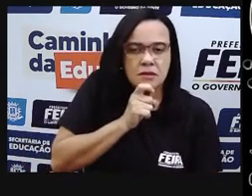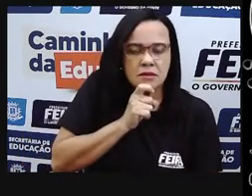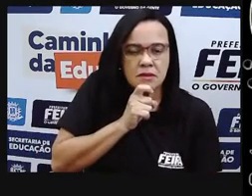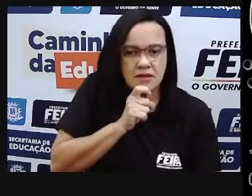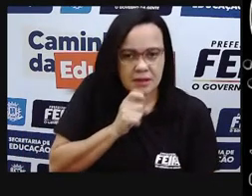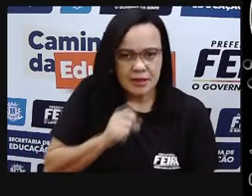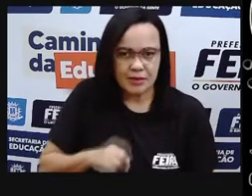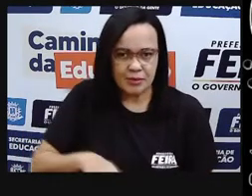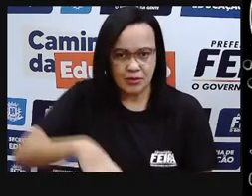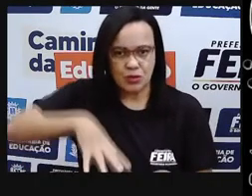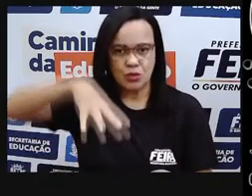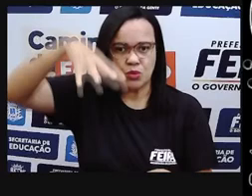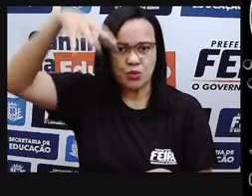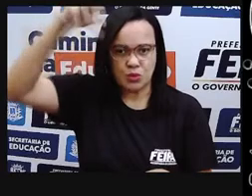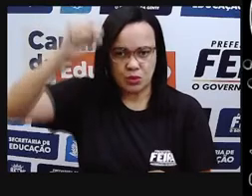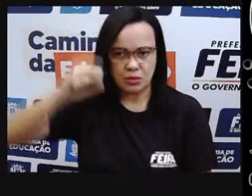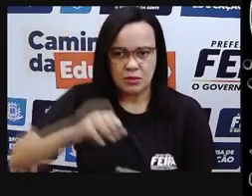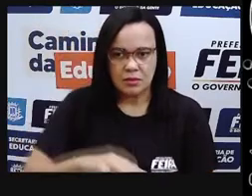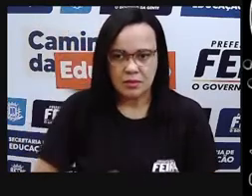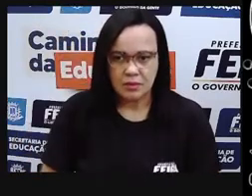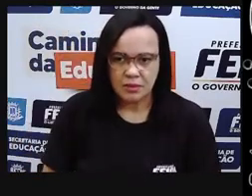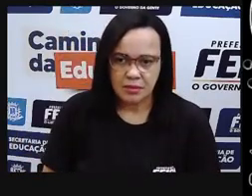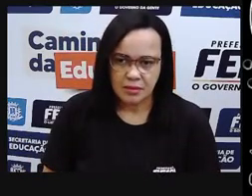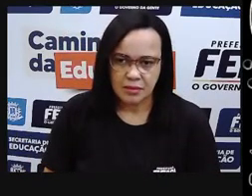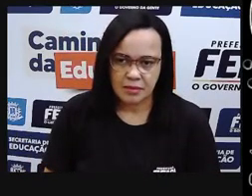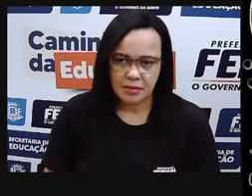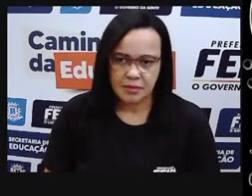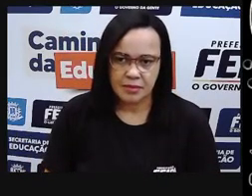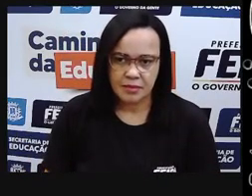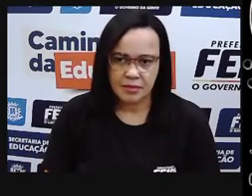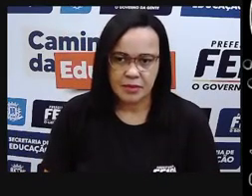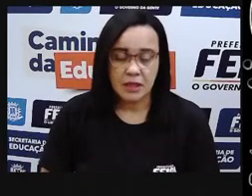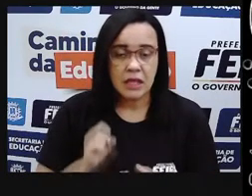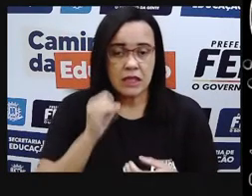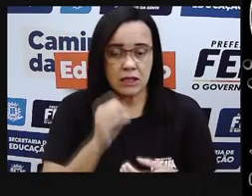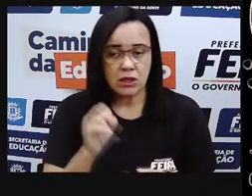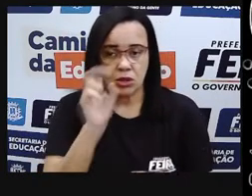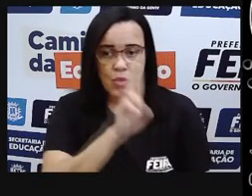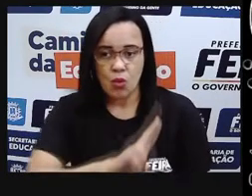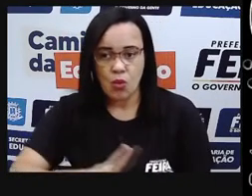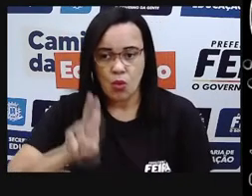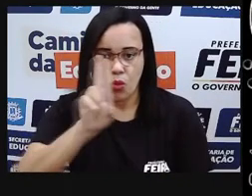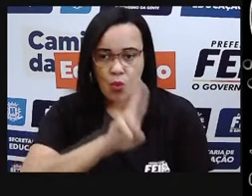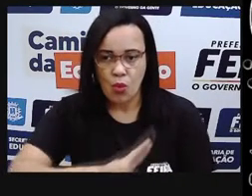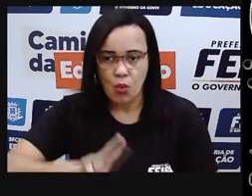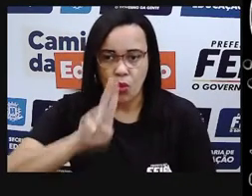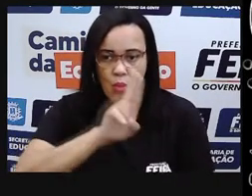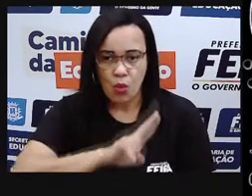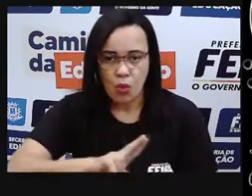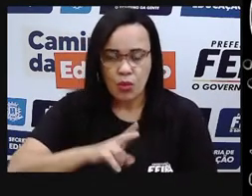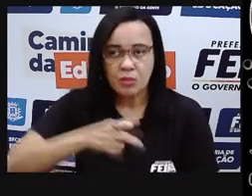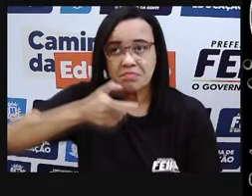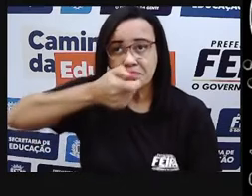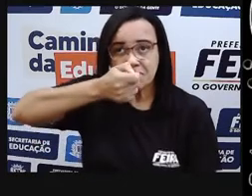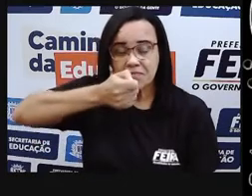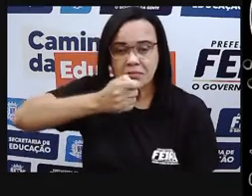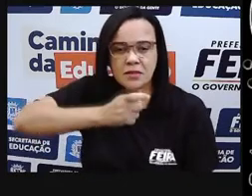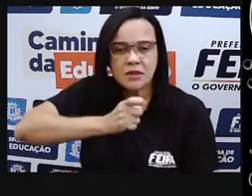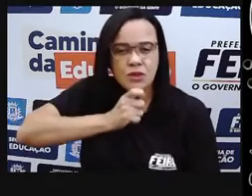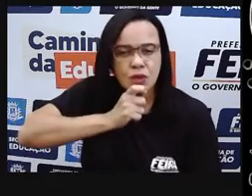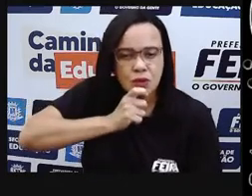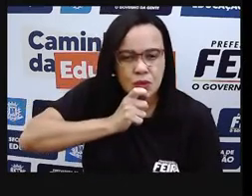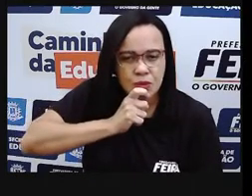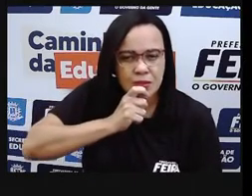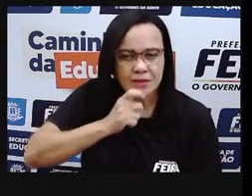consumida e realizada pelo uso, né, do equipamento do ar-condicionado é calculado em BTU.